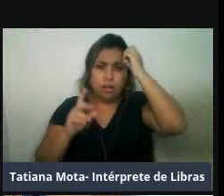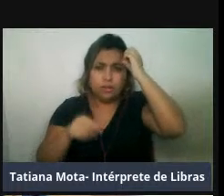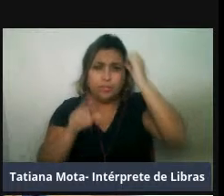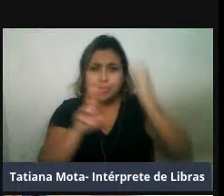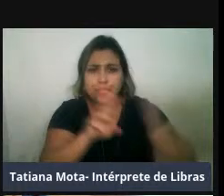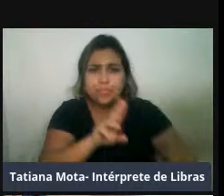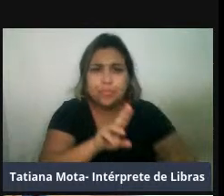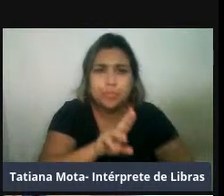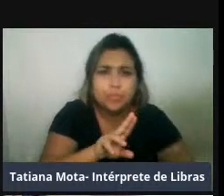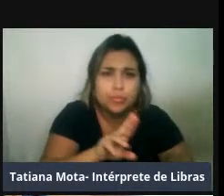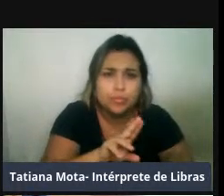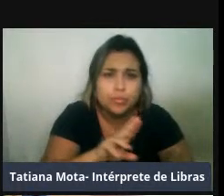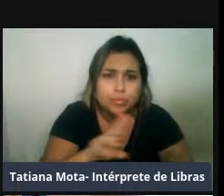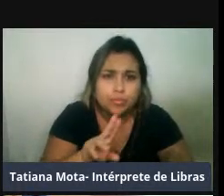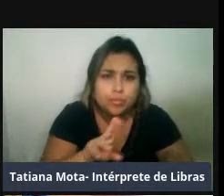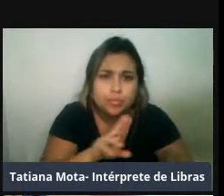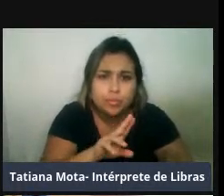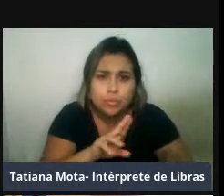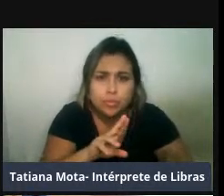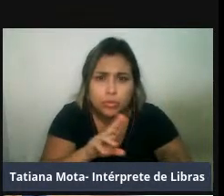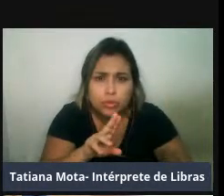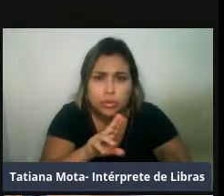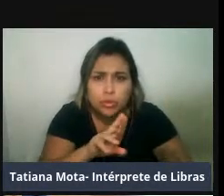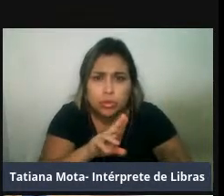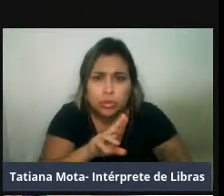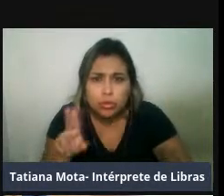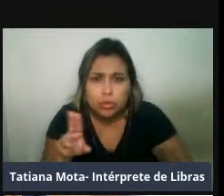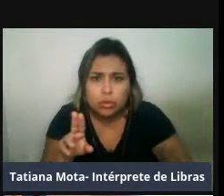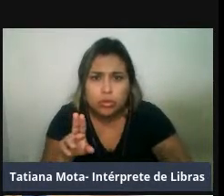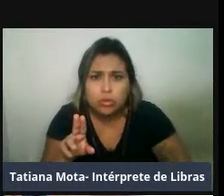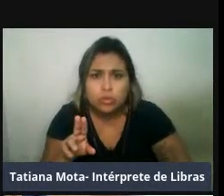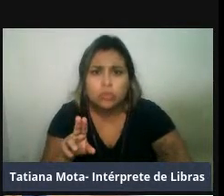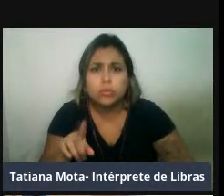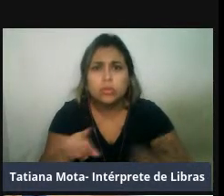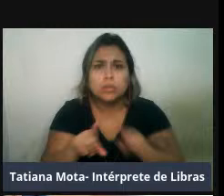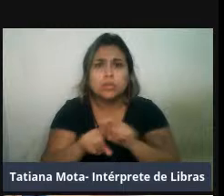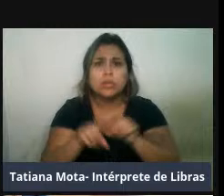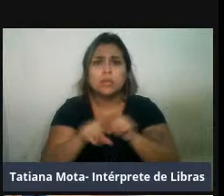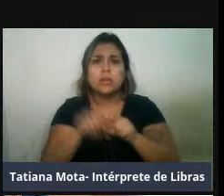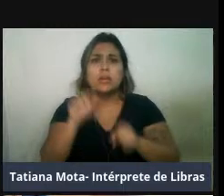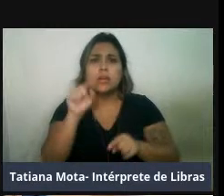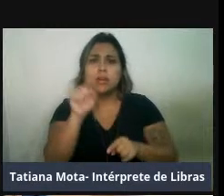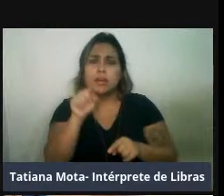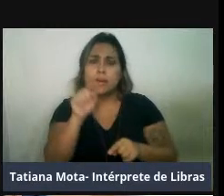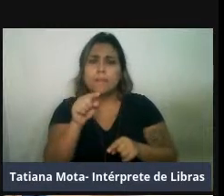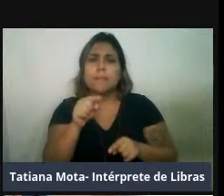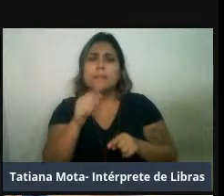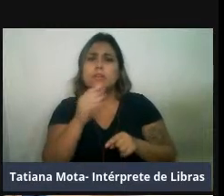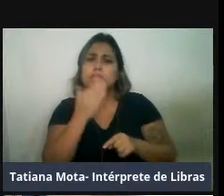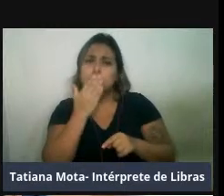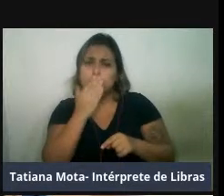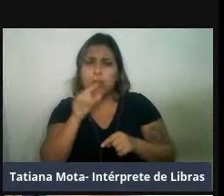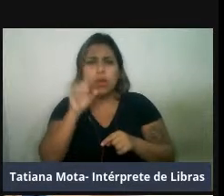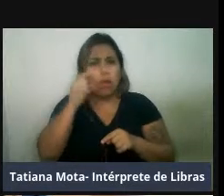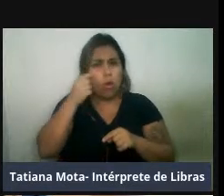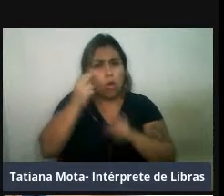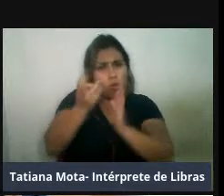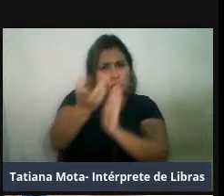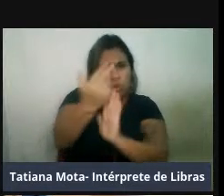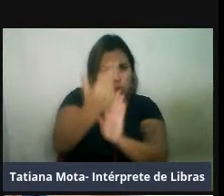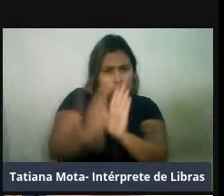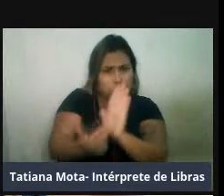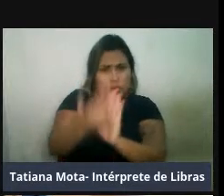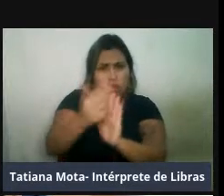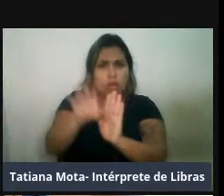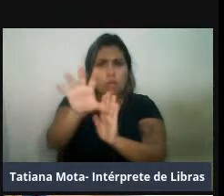exemplo, uma espécie de foca que vive apenas nessa região, aqui esse verdinho minúsculo, né, que é o Lago Baikal, na Rússia,